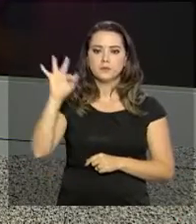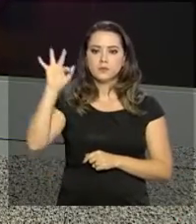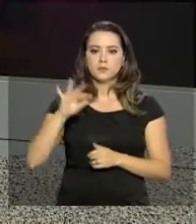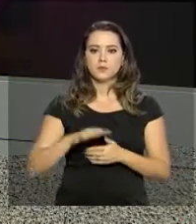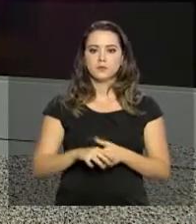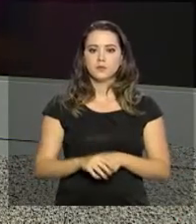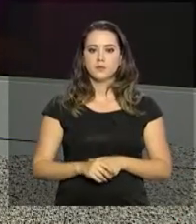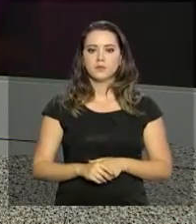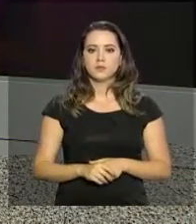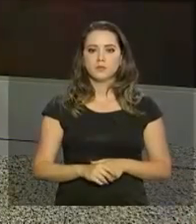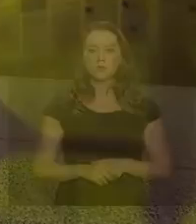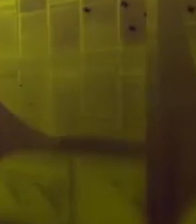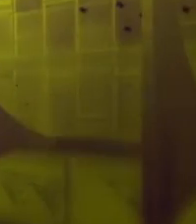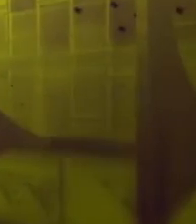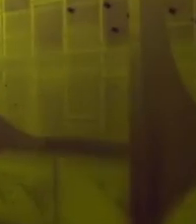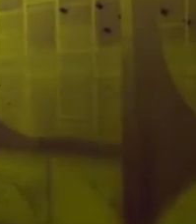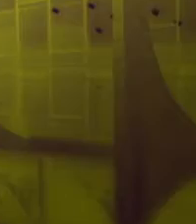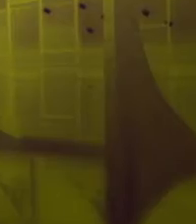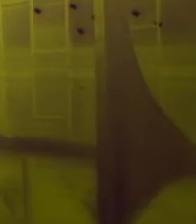do Governo Federal. Tchau.